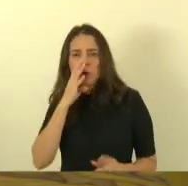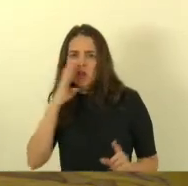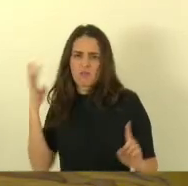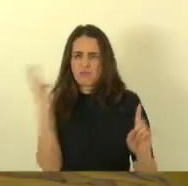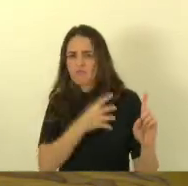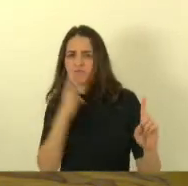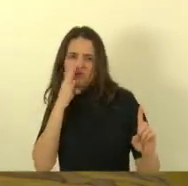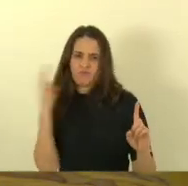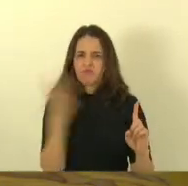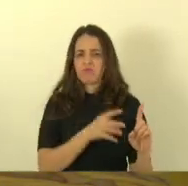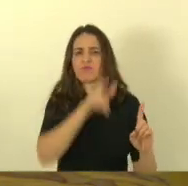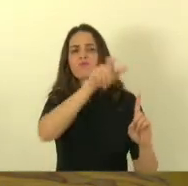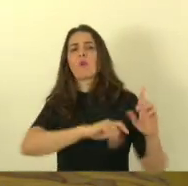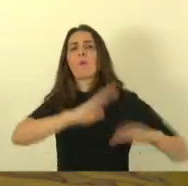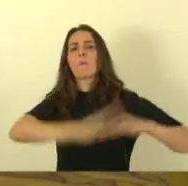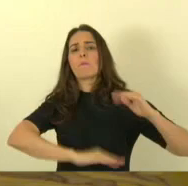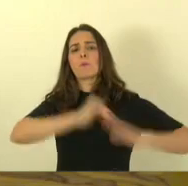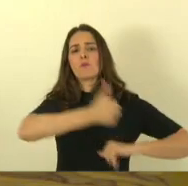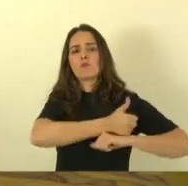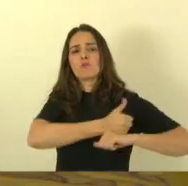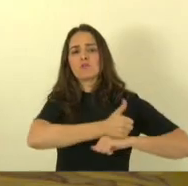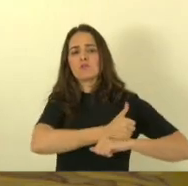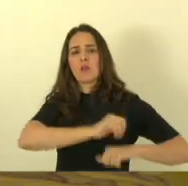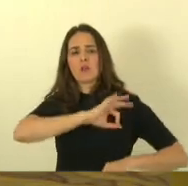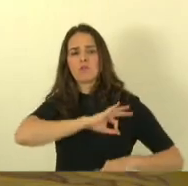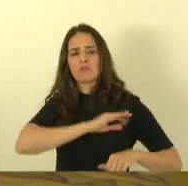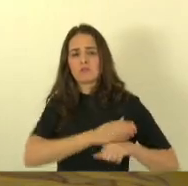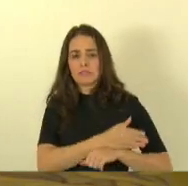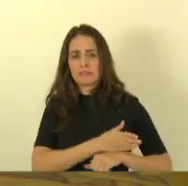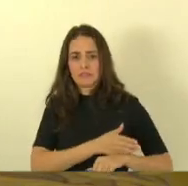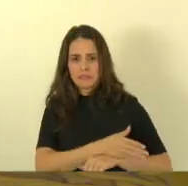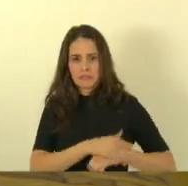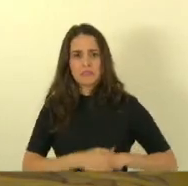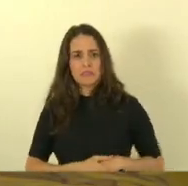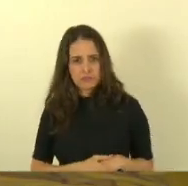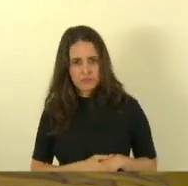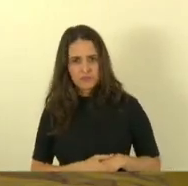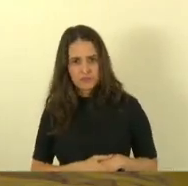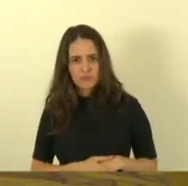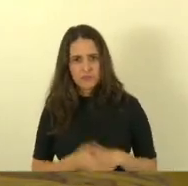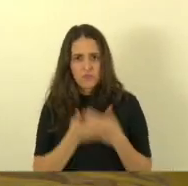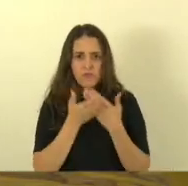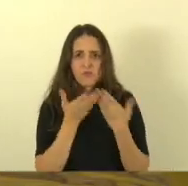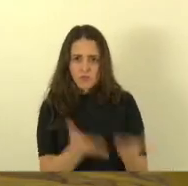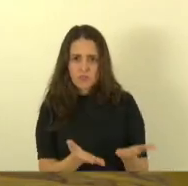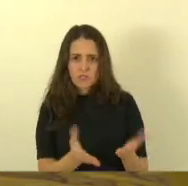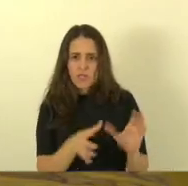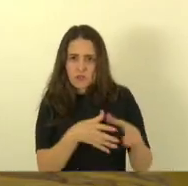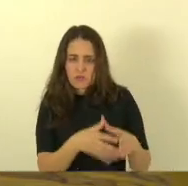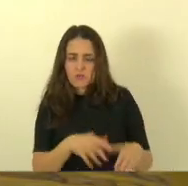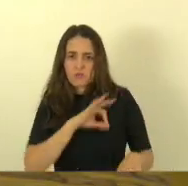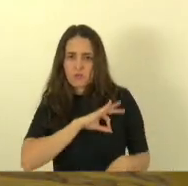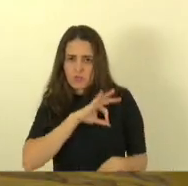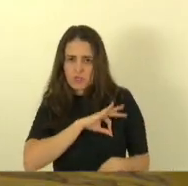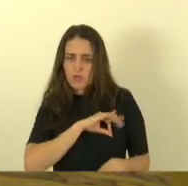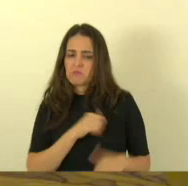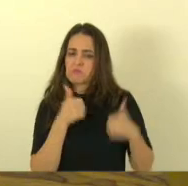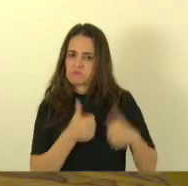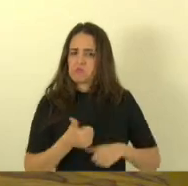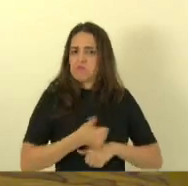policial no município de Serra a vocês nobres policiais nobres